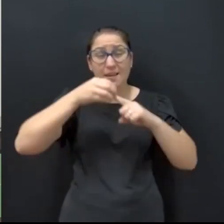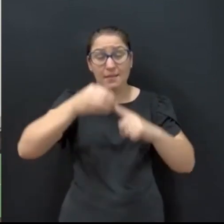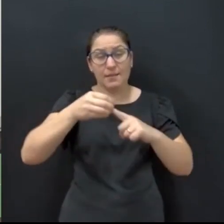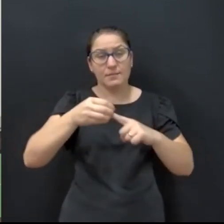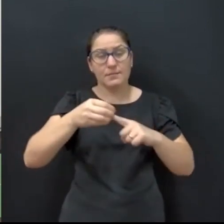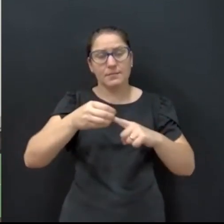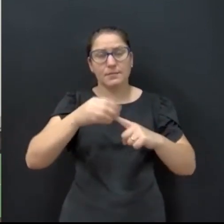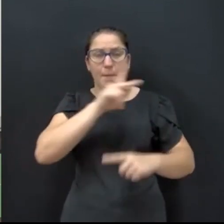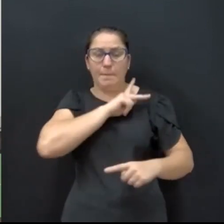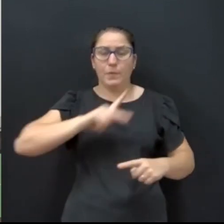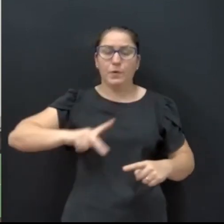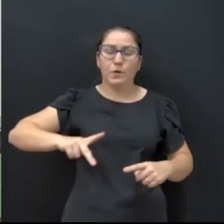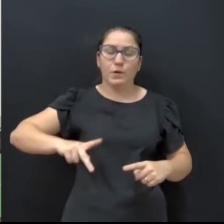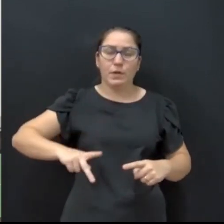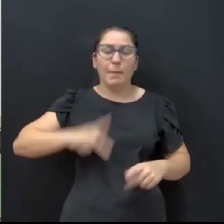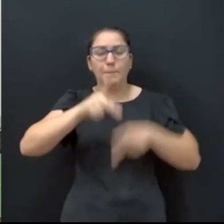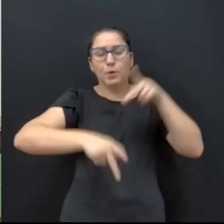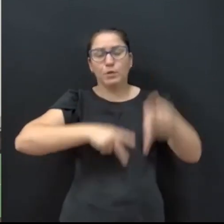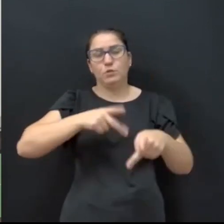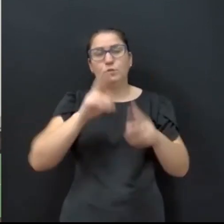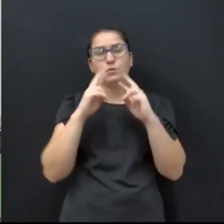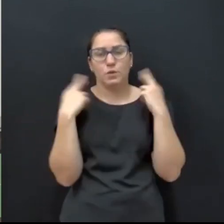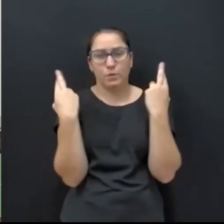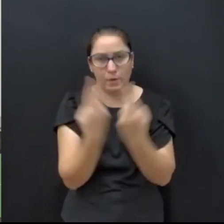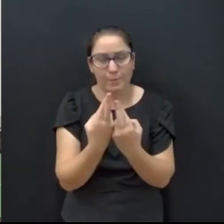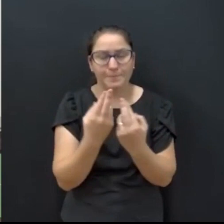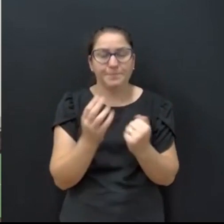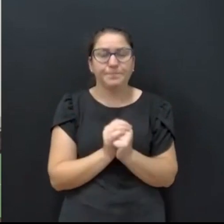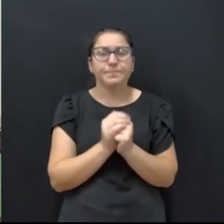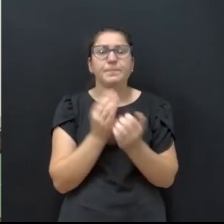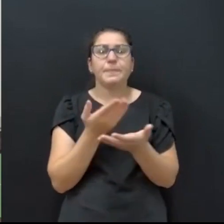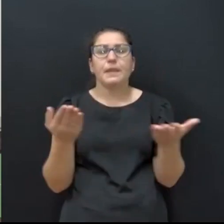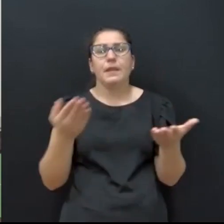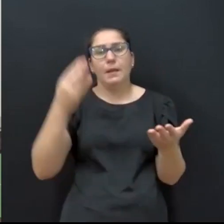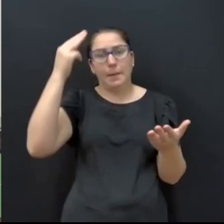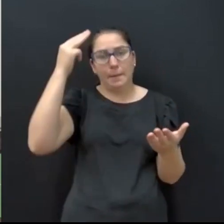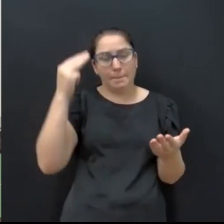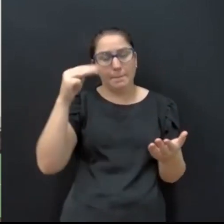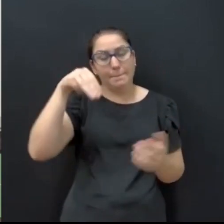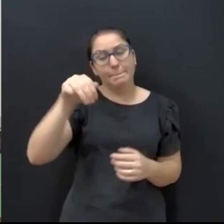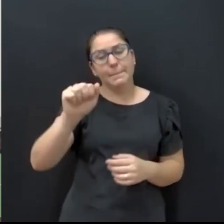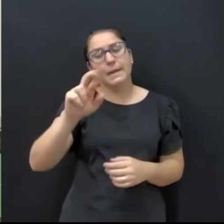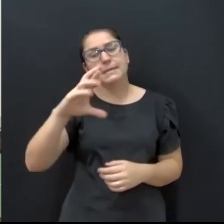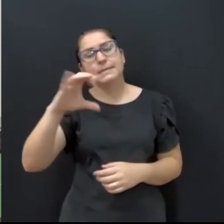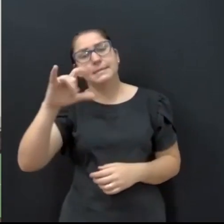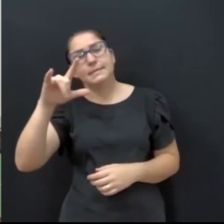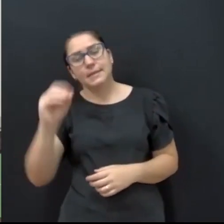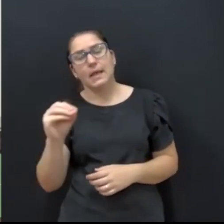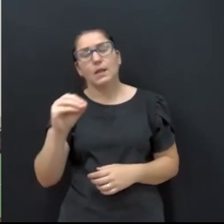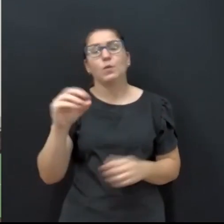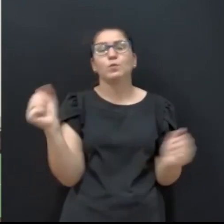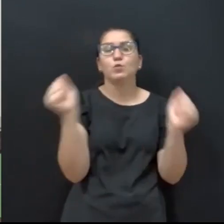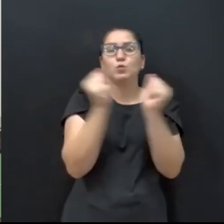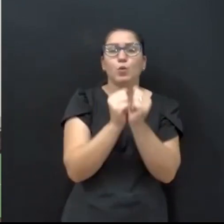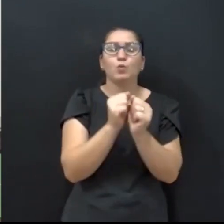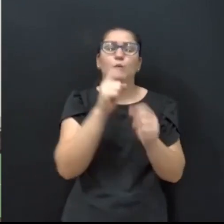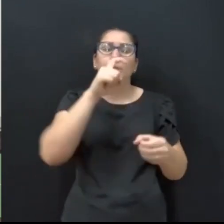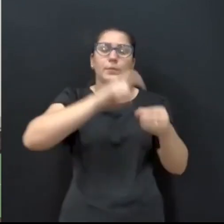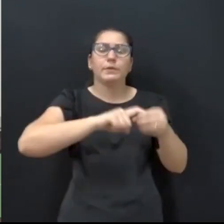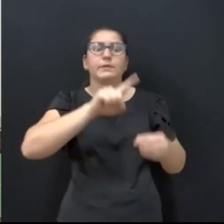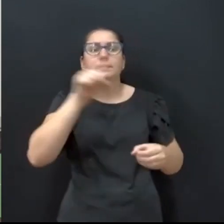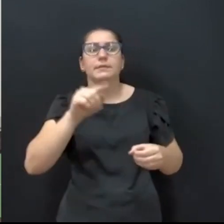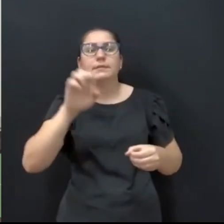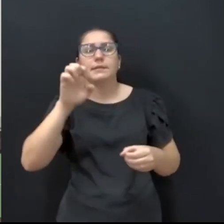políticos lá naquela reunião estão se organizando Marcelo Kalinowski comandou a reunião junto com o presidente da associação que é o